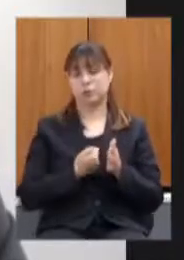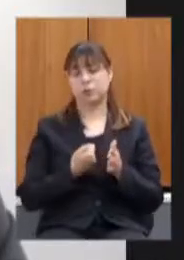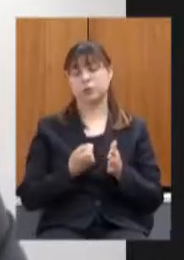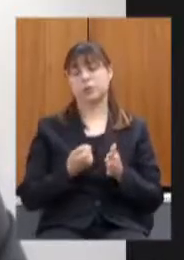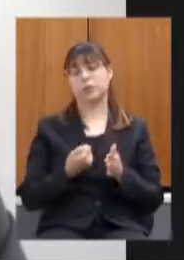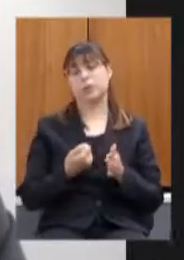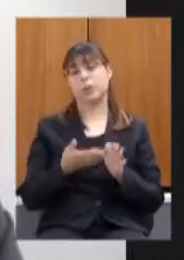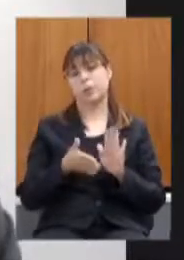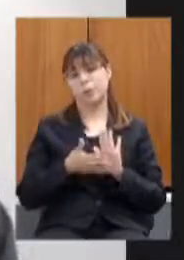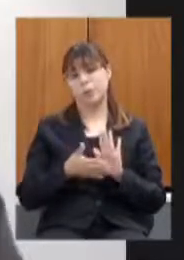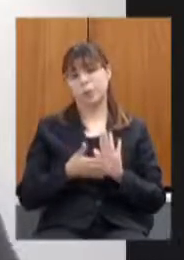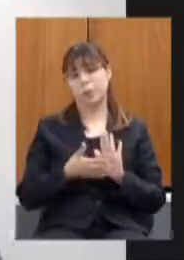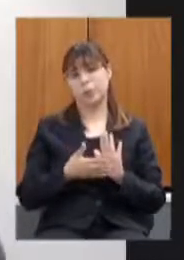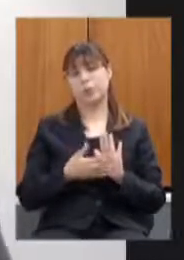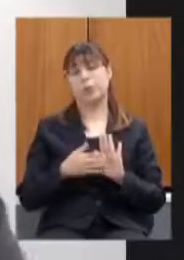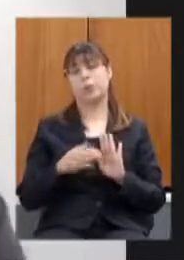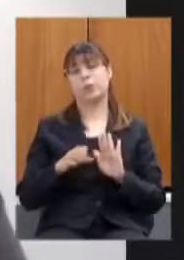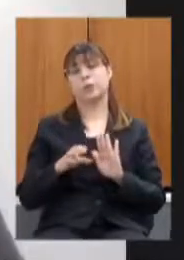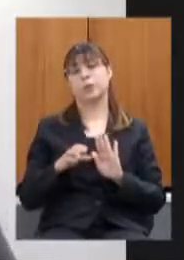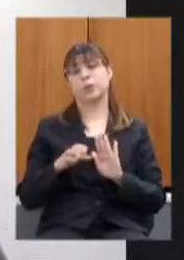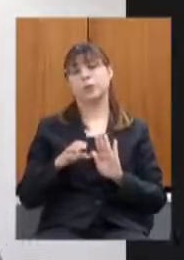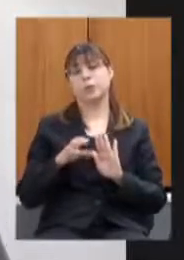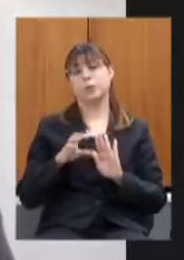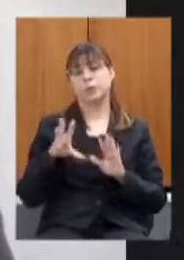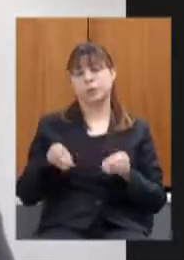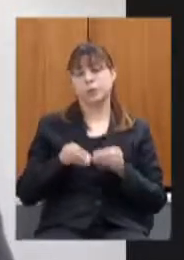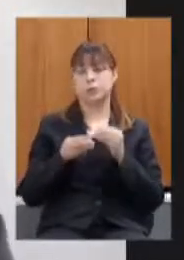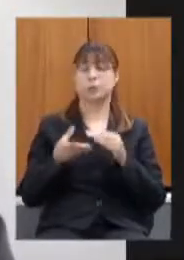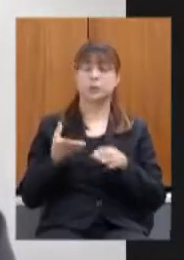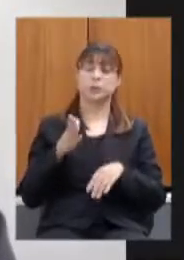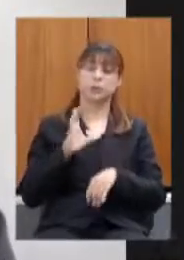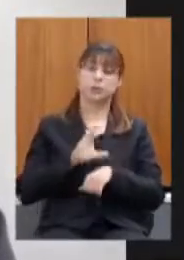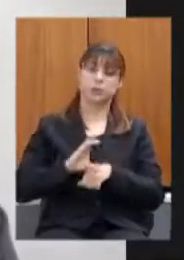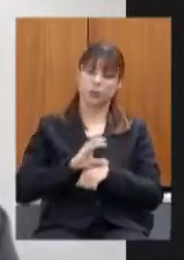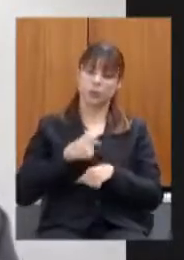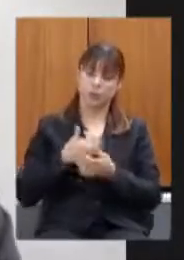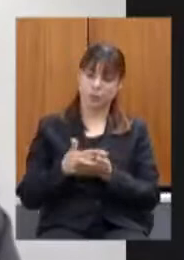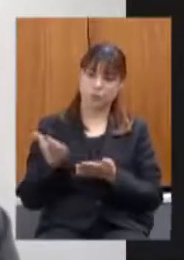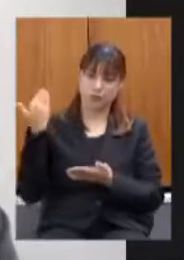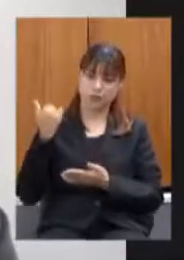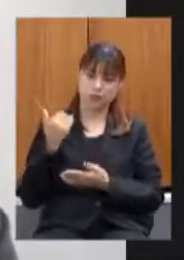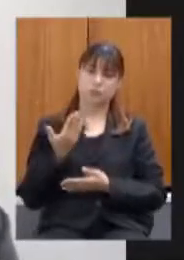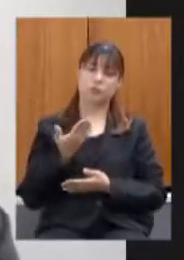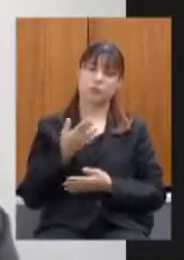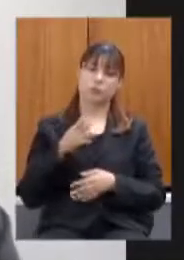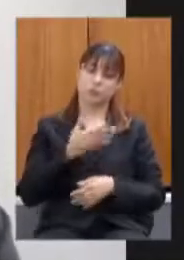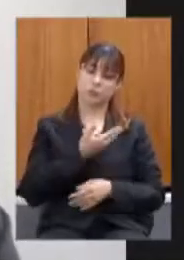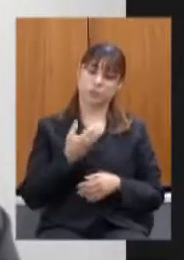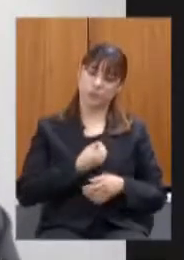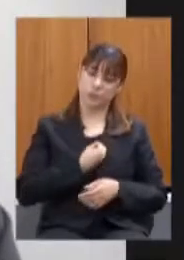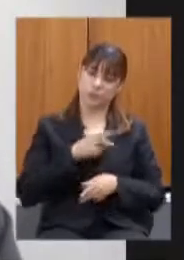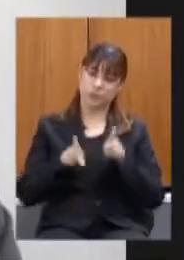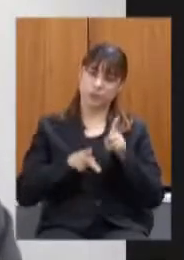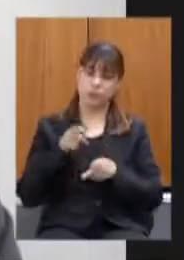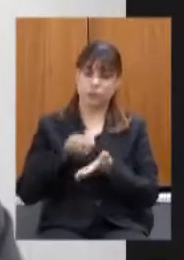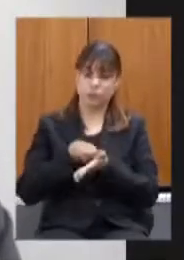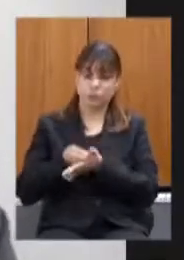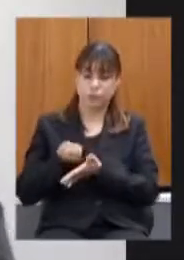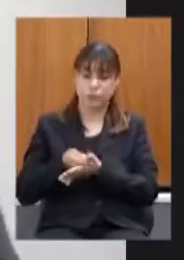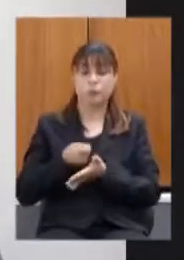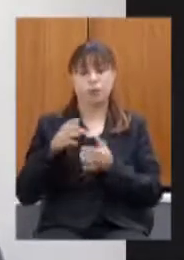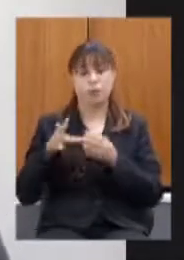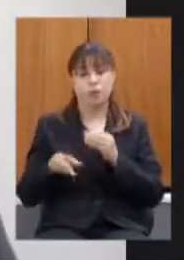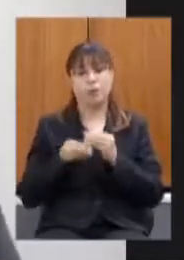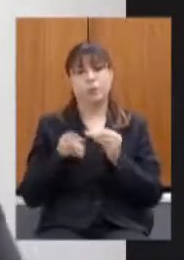constitucional eu iniciei esse trabalho da comissão de participação popular tornando impositivas as emendas da